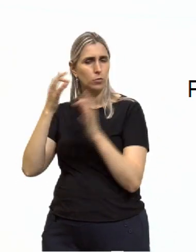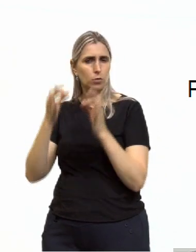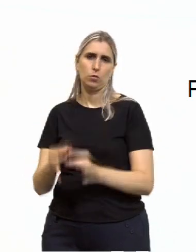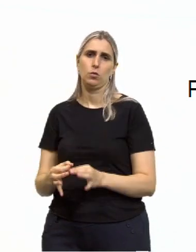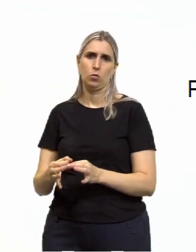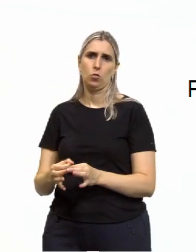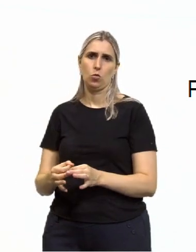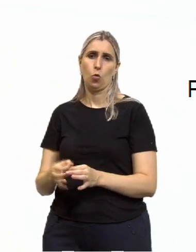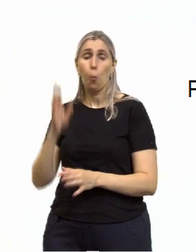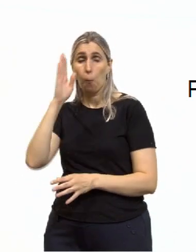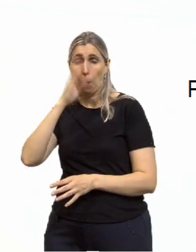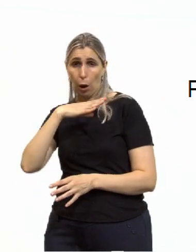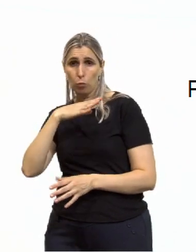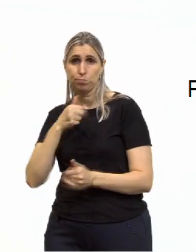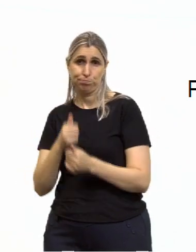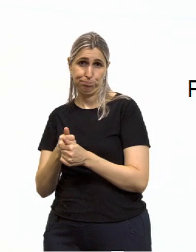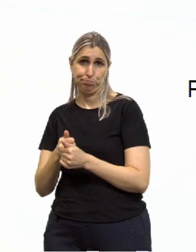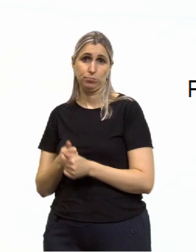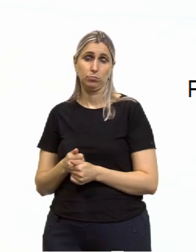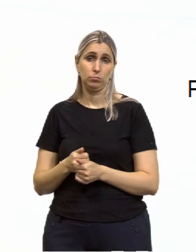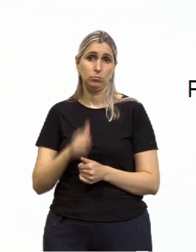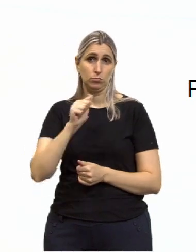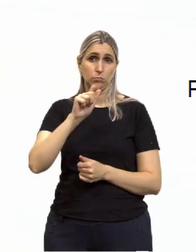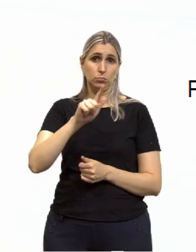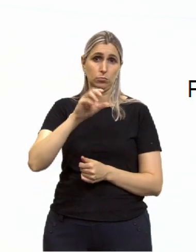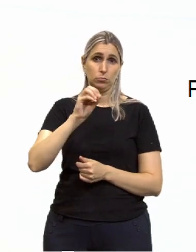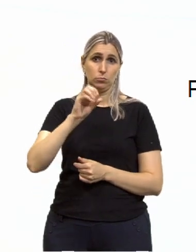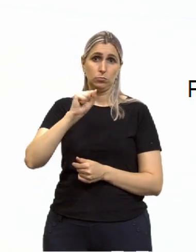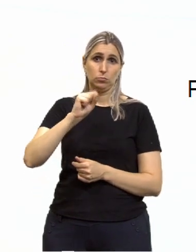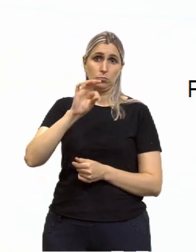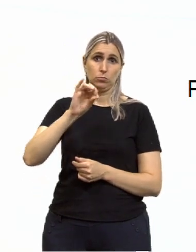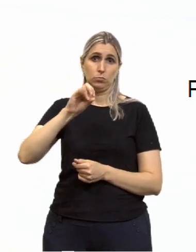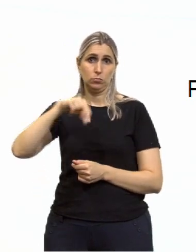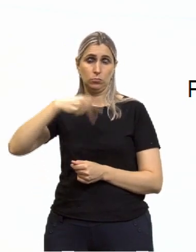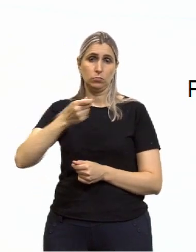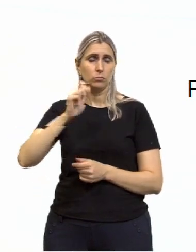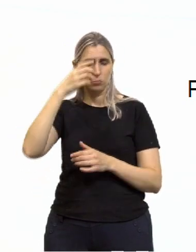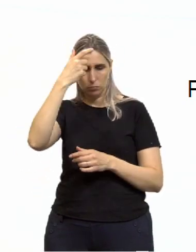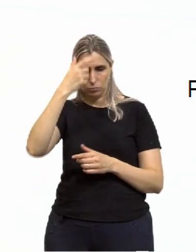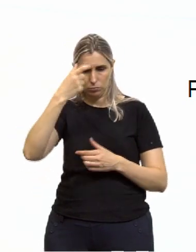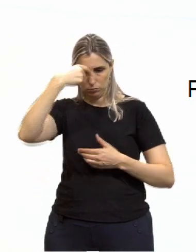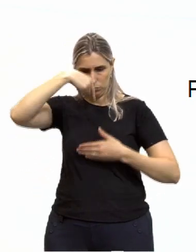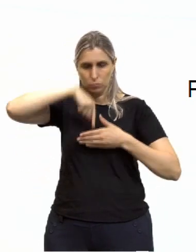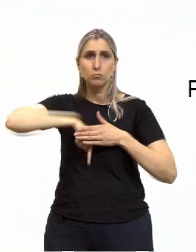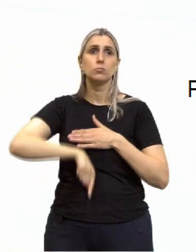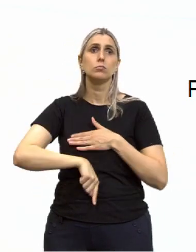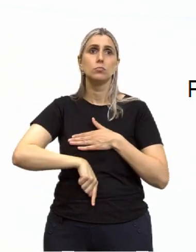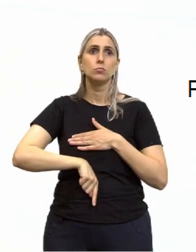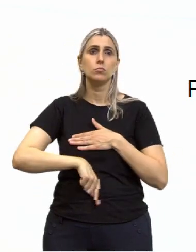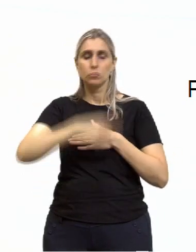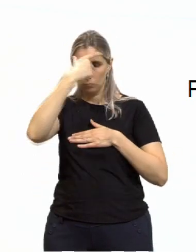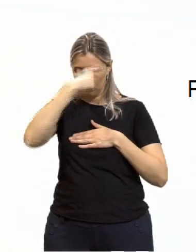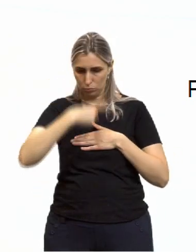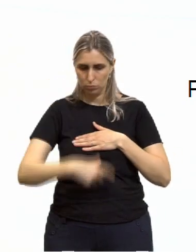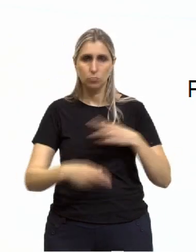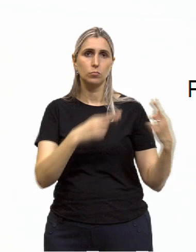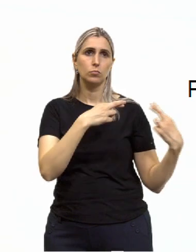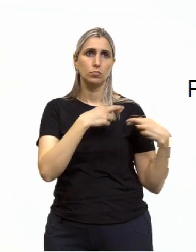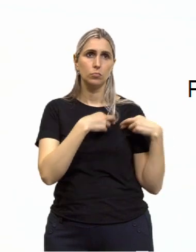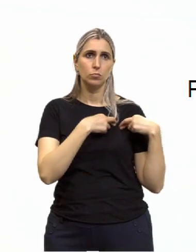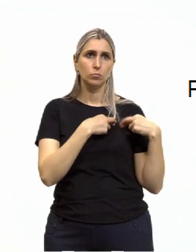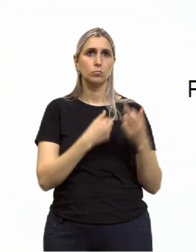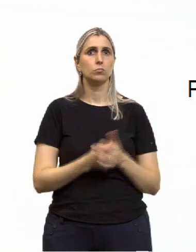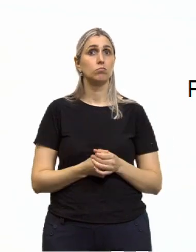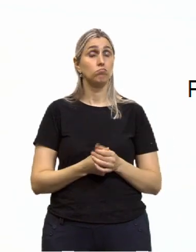ele define como o mal. Agostinho acentuou o papel da subjetividade aí, então é o sujeito que é responsável.